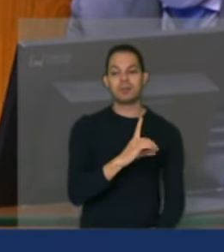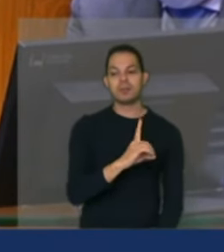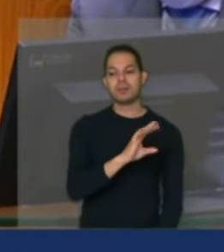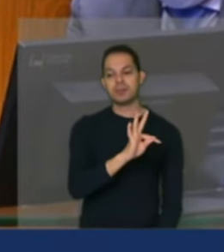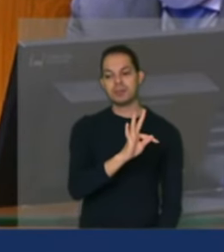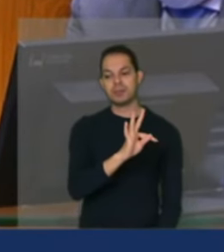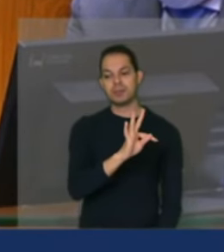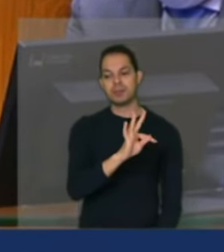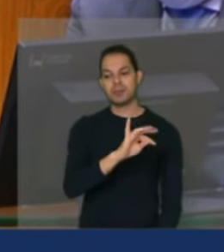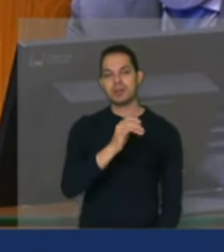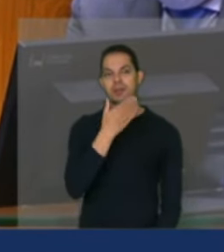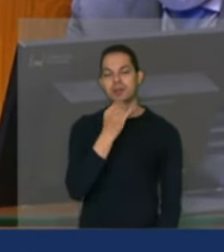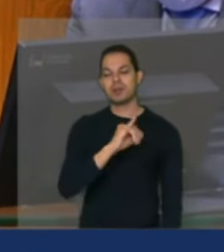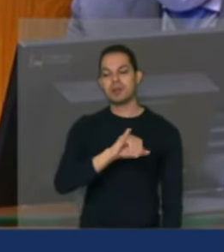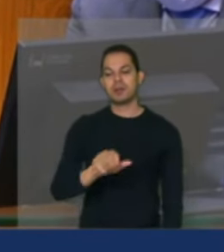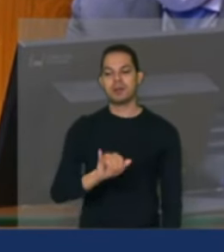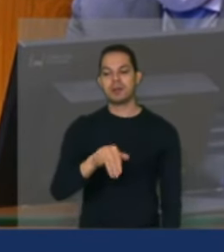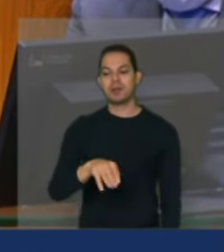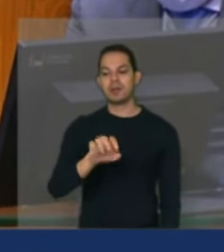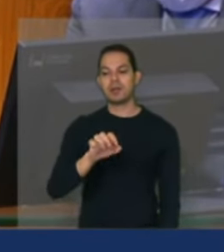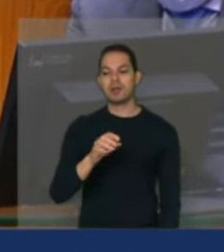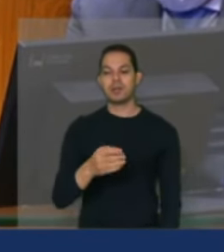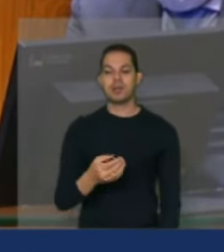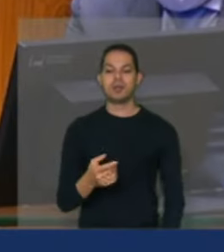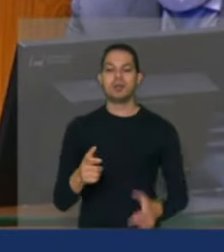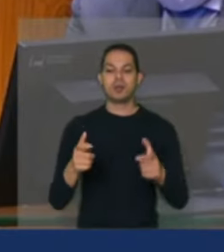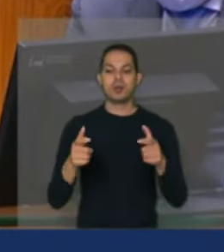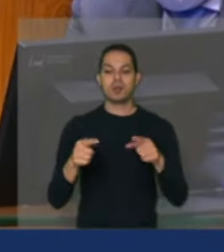O Jaime está na nossa sala aqui.